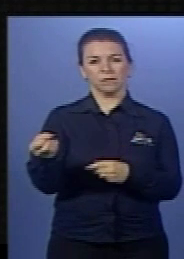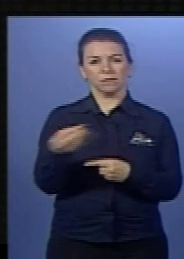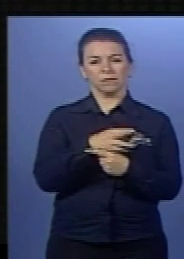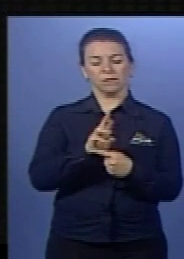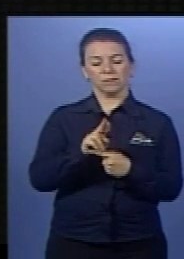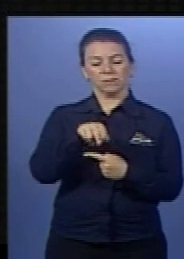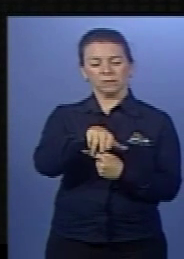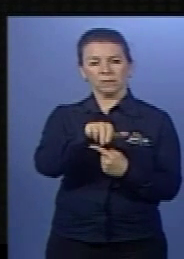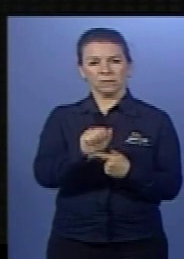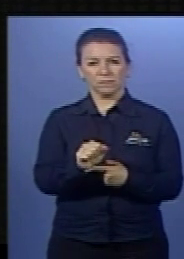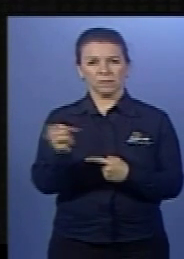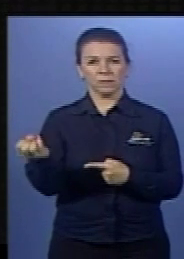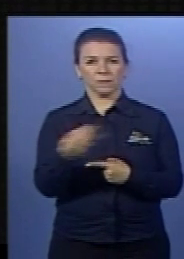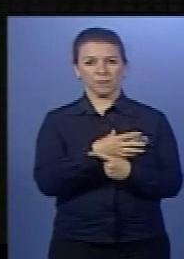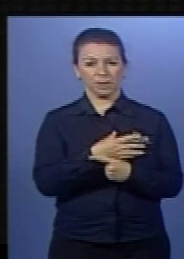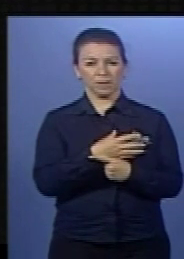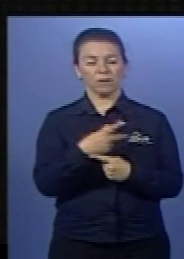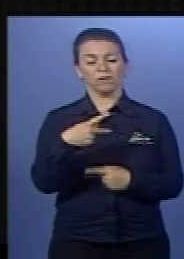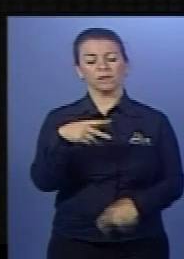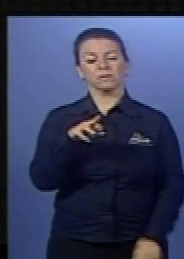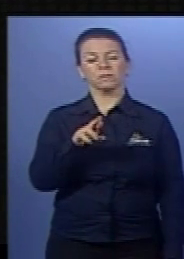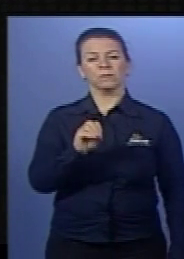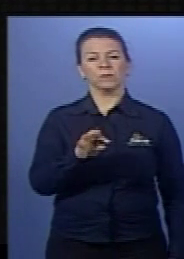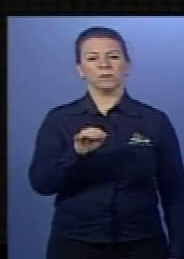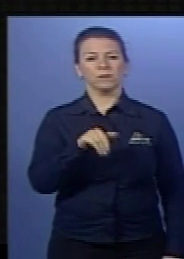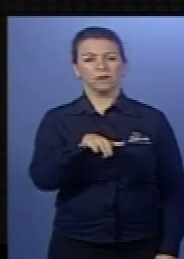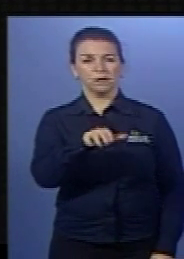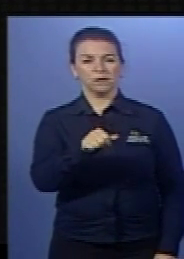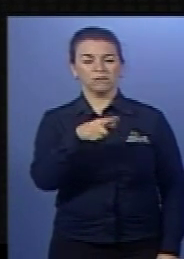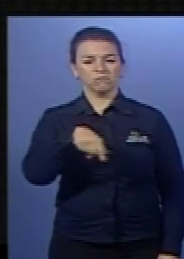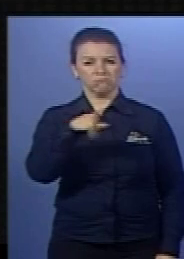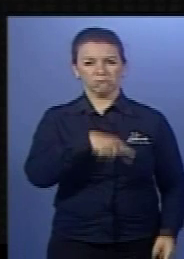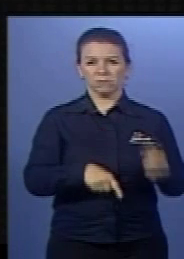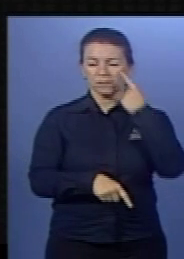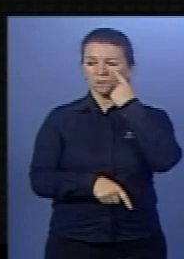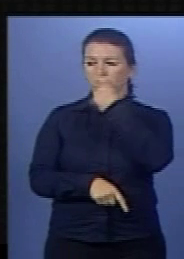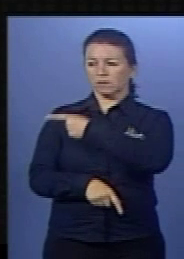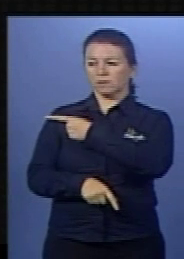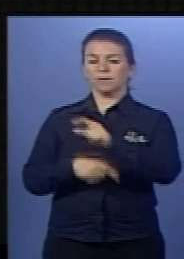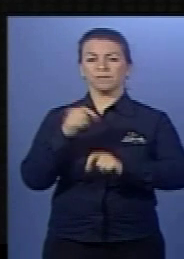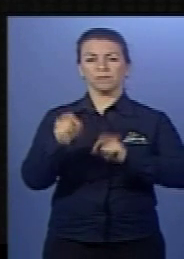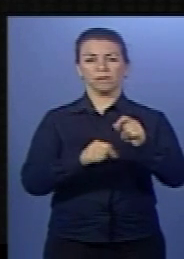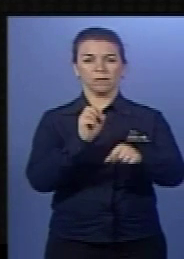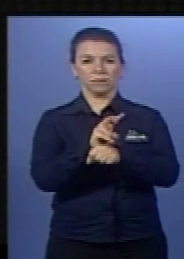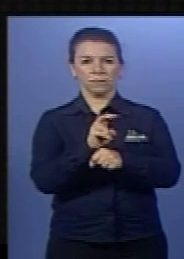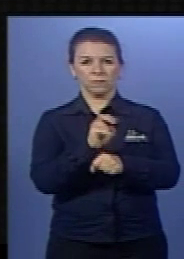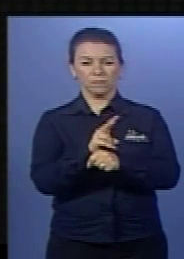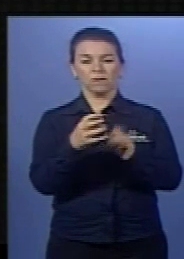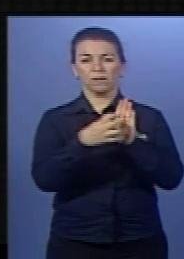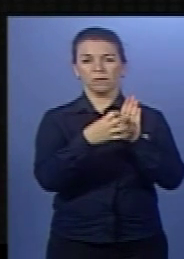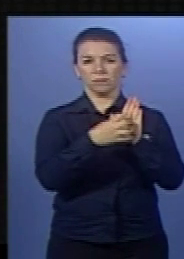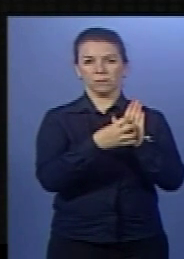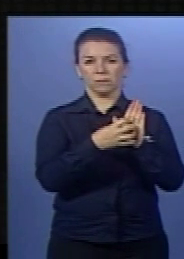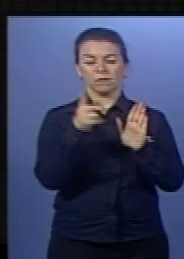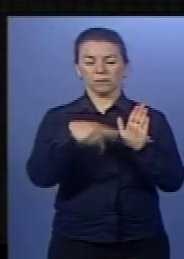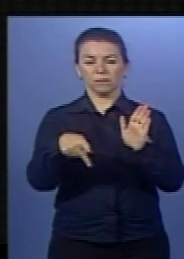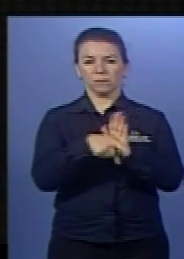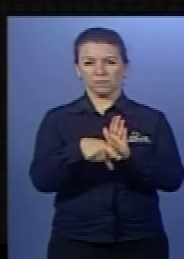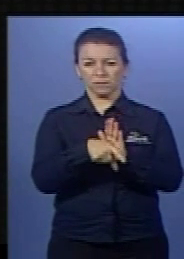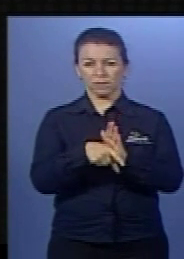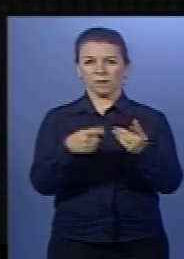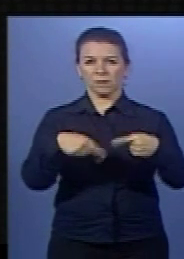RNAs e novas proteínas. Beleza? Então isso aí para você ter uma noção da ação do vírus da AIDS, que é um retrovírus.